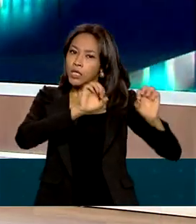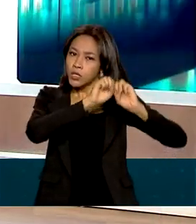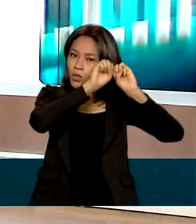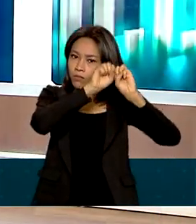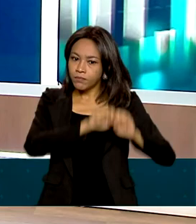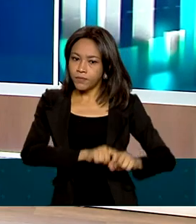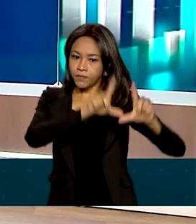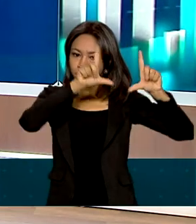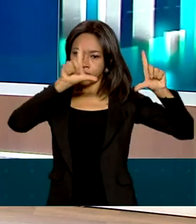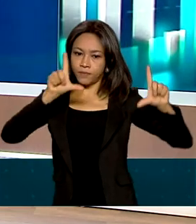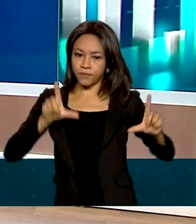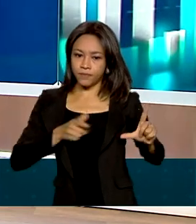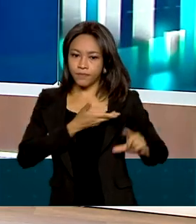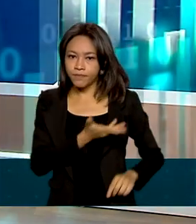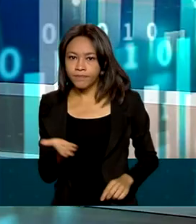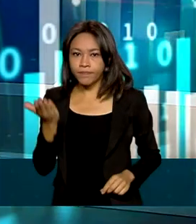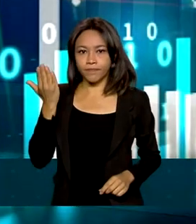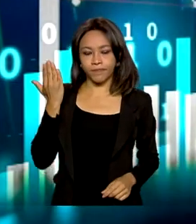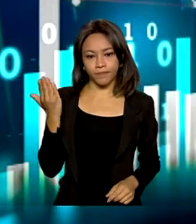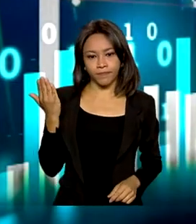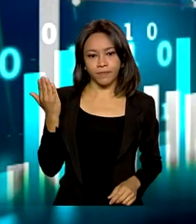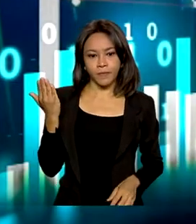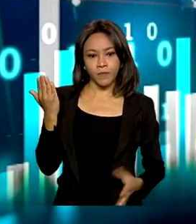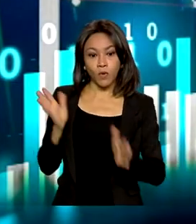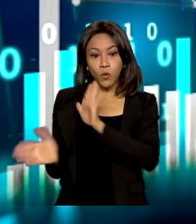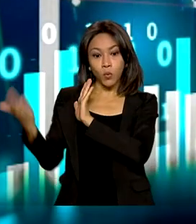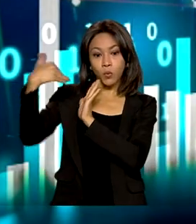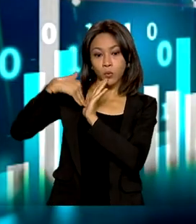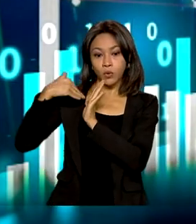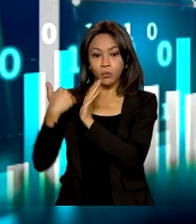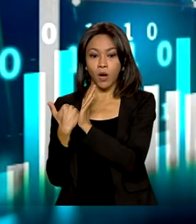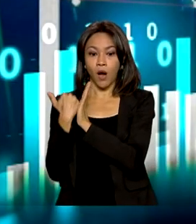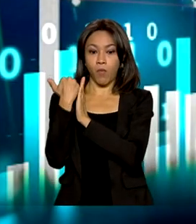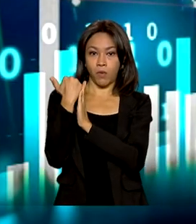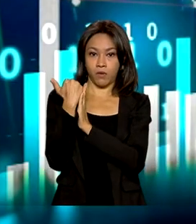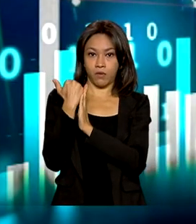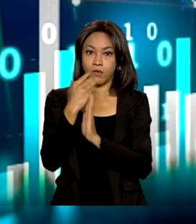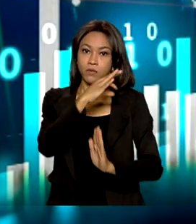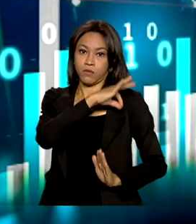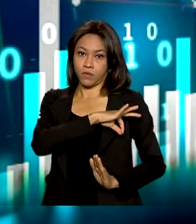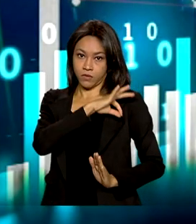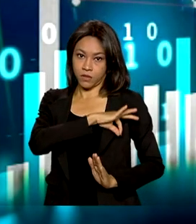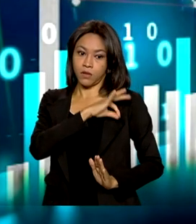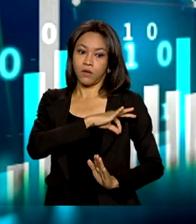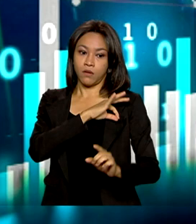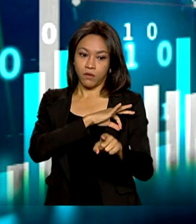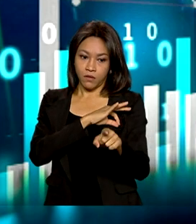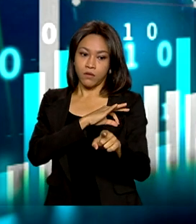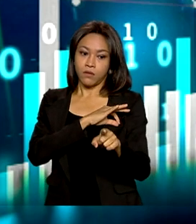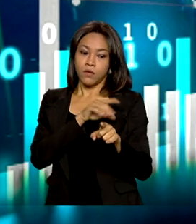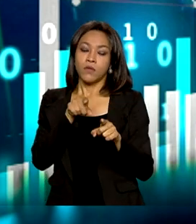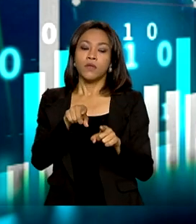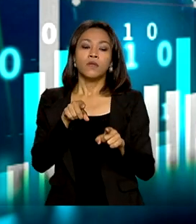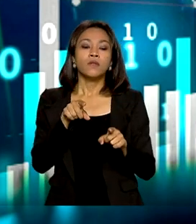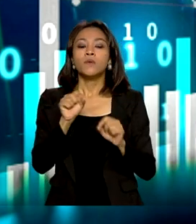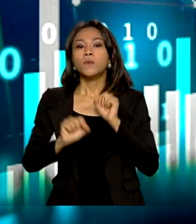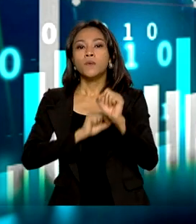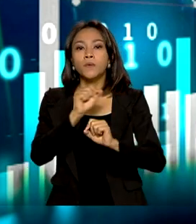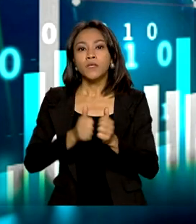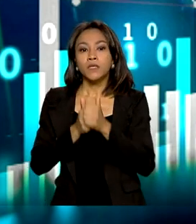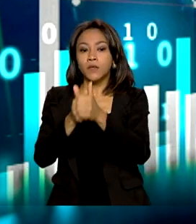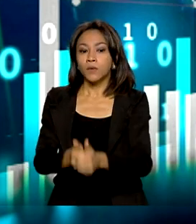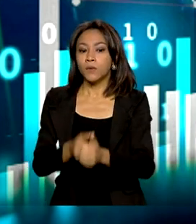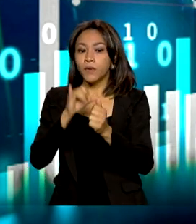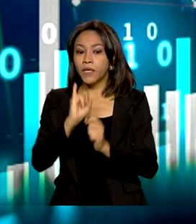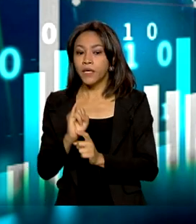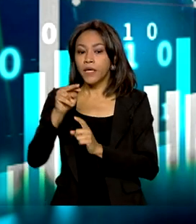telespectador. Então, o a gente observa? Em função do último reajuste, que representou a variação de preços do ano passado, baseada no INPC,